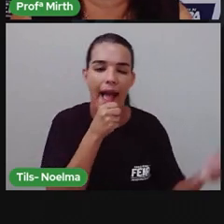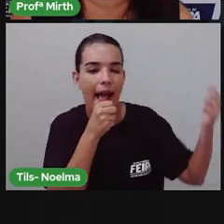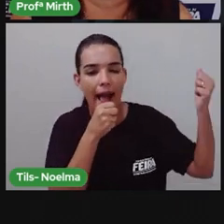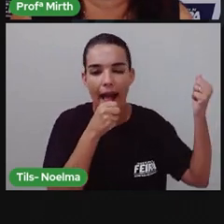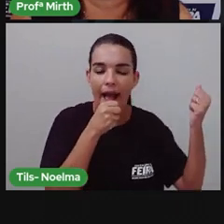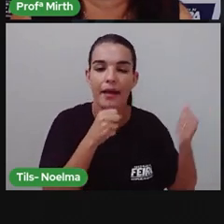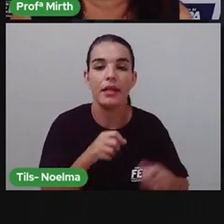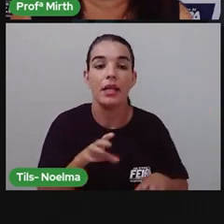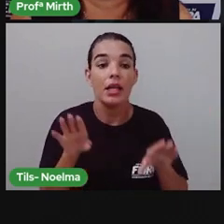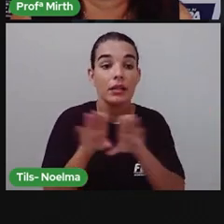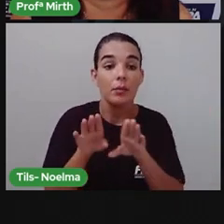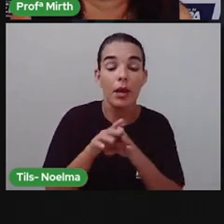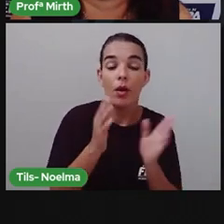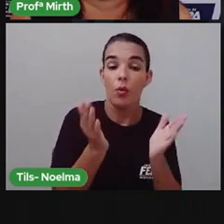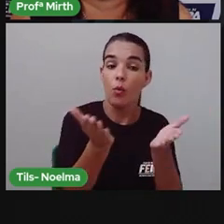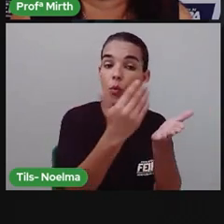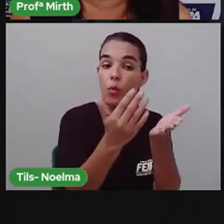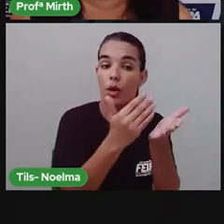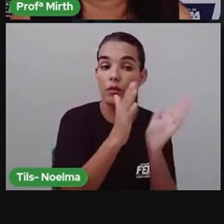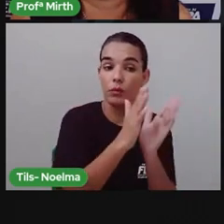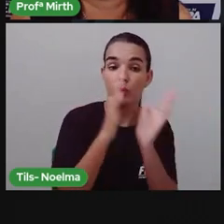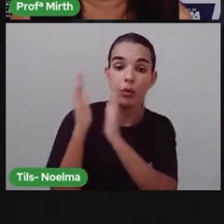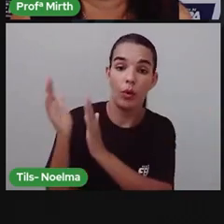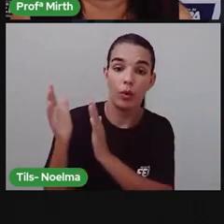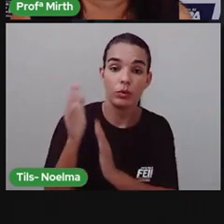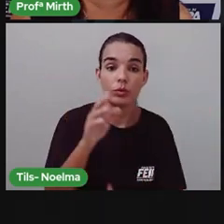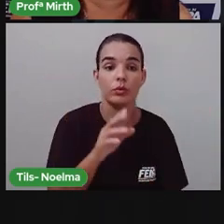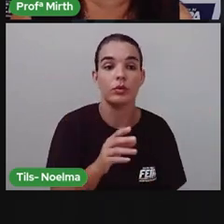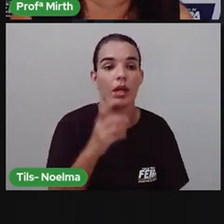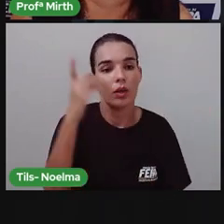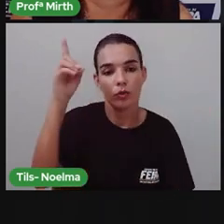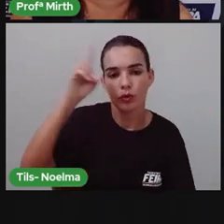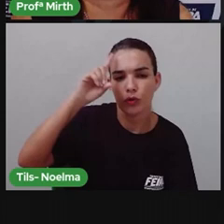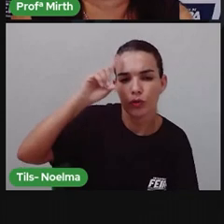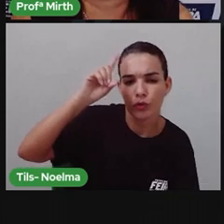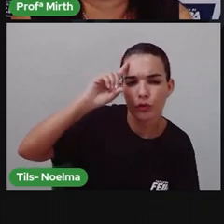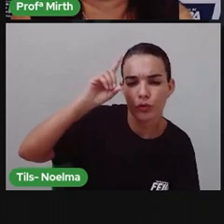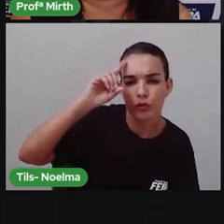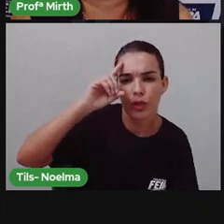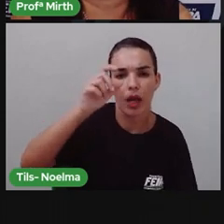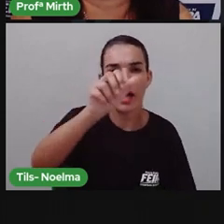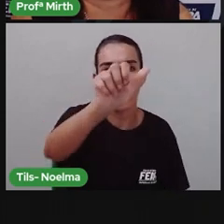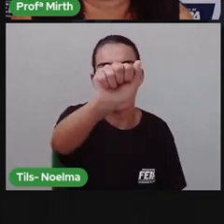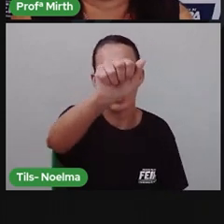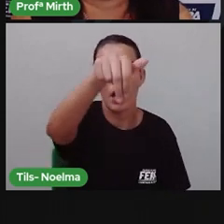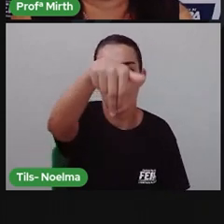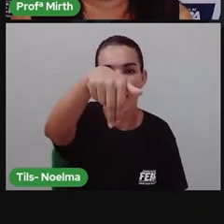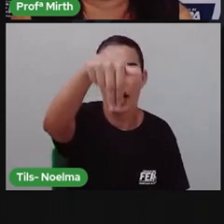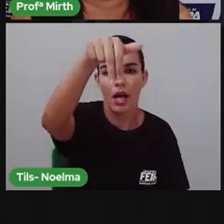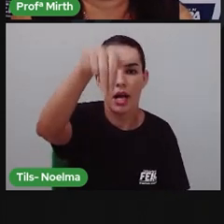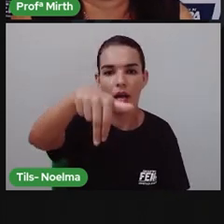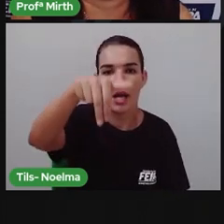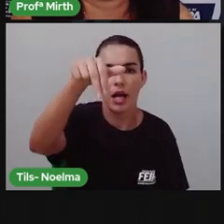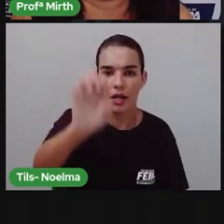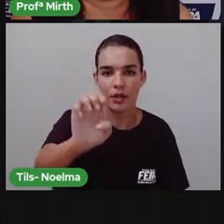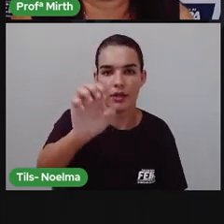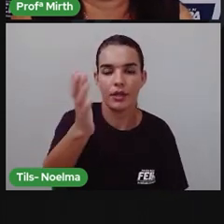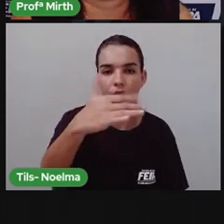que foi alguém aí que participou aí no período da Segunda Guerra Mundial, né? Quando tinha,